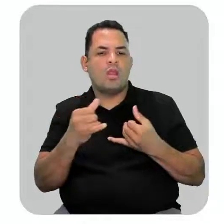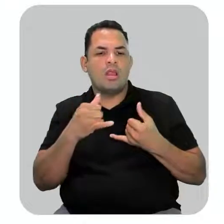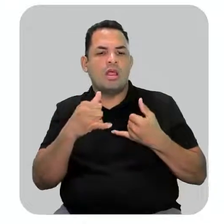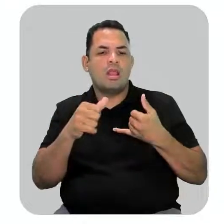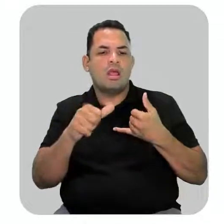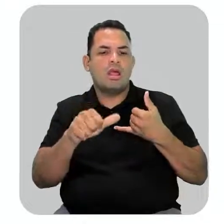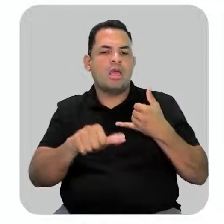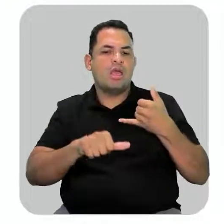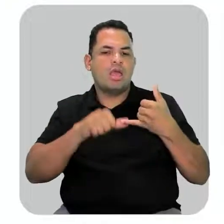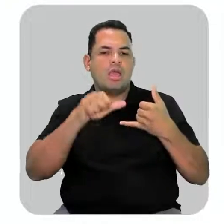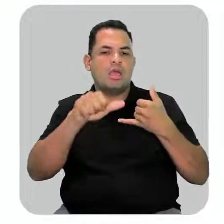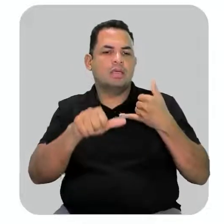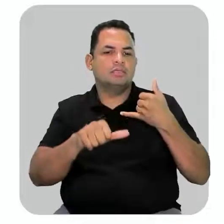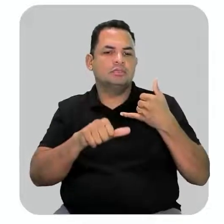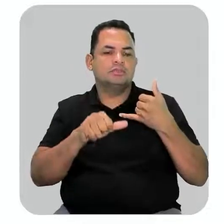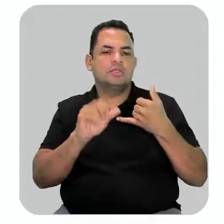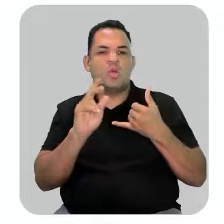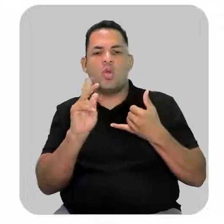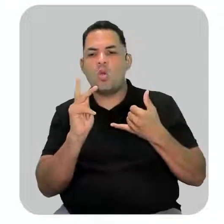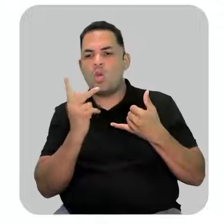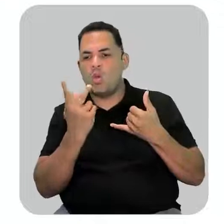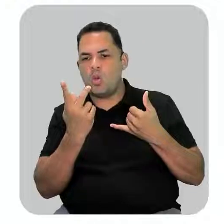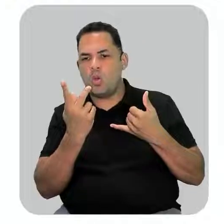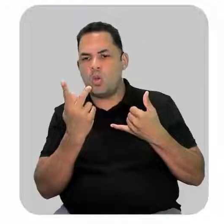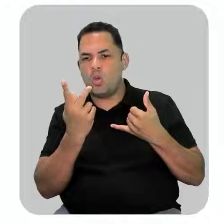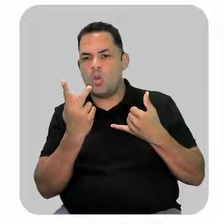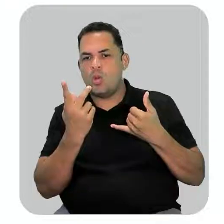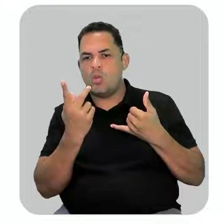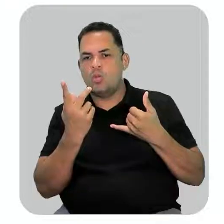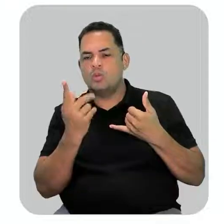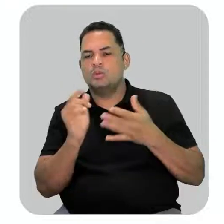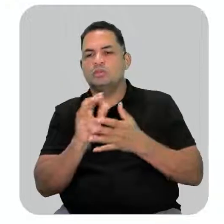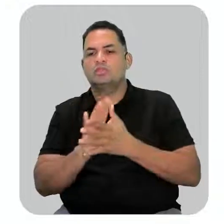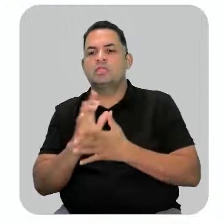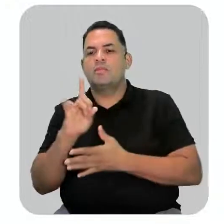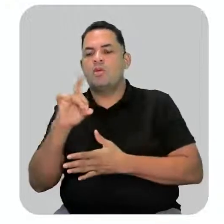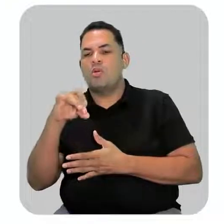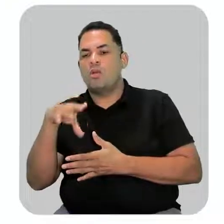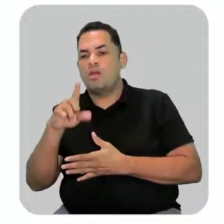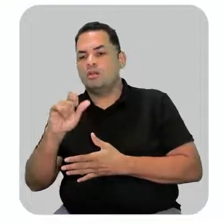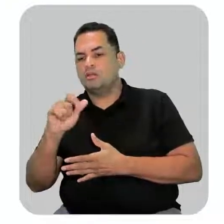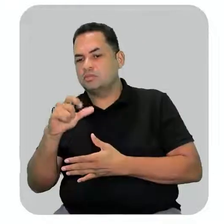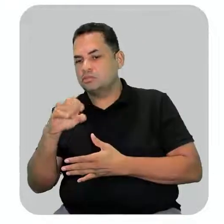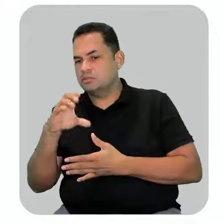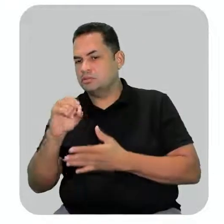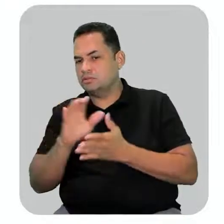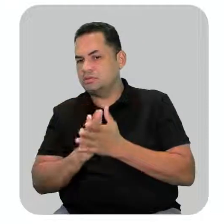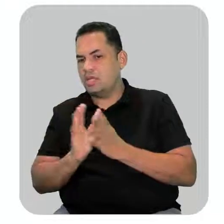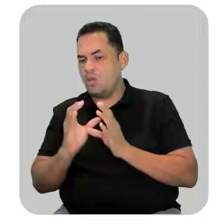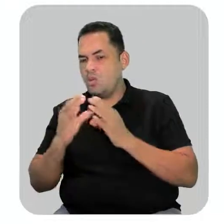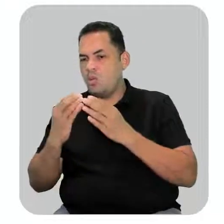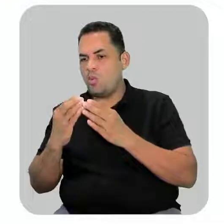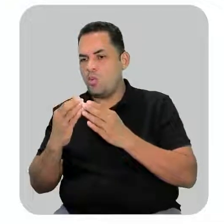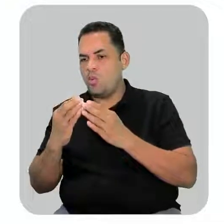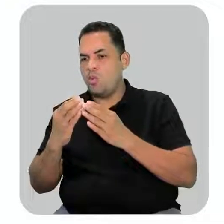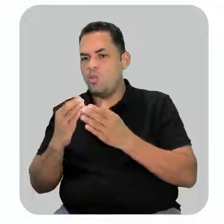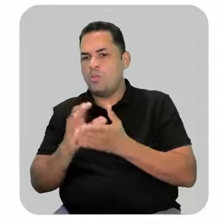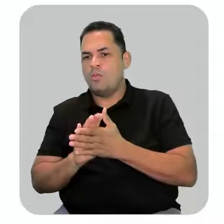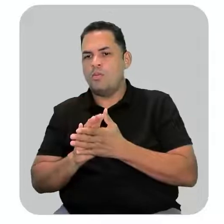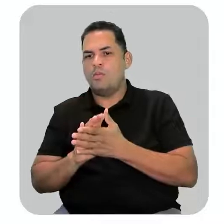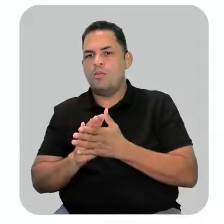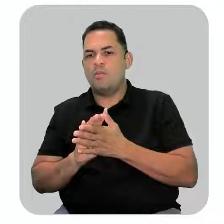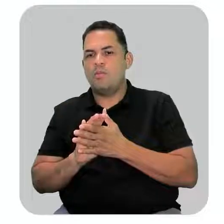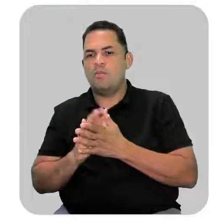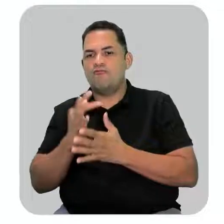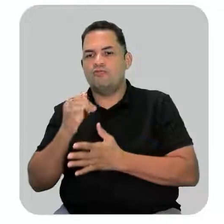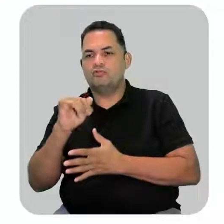hidrogênio, nós vamos ter a formação do grupo formila ou aldoxila e é o grupo funcional dos